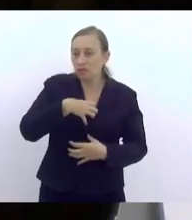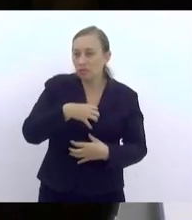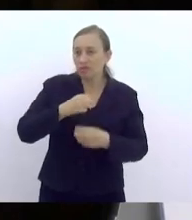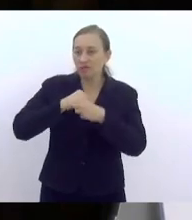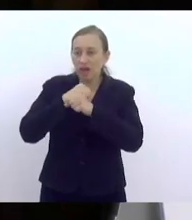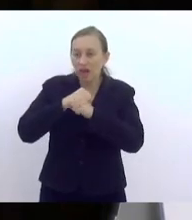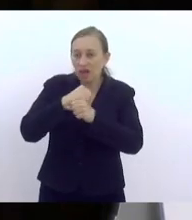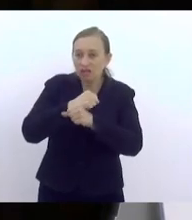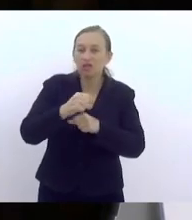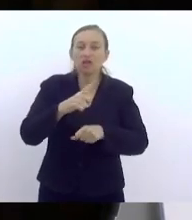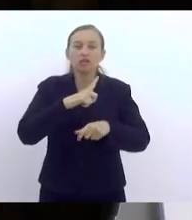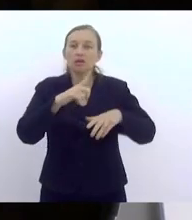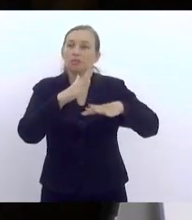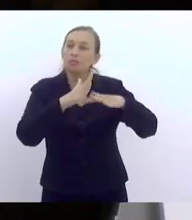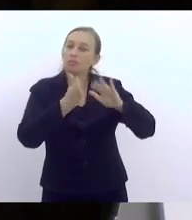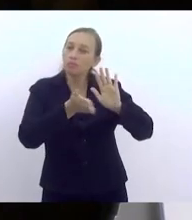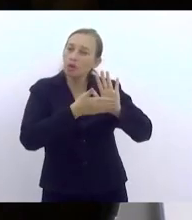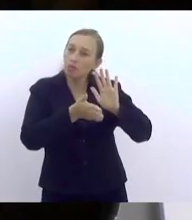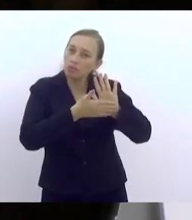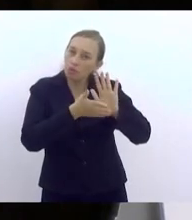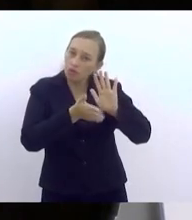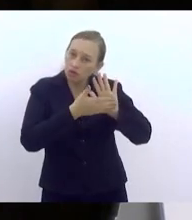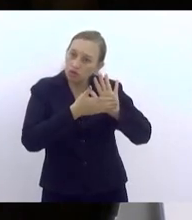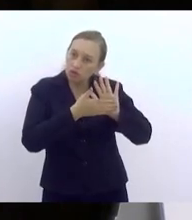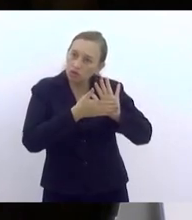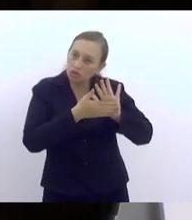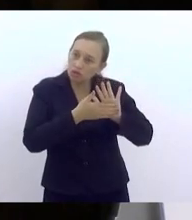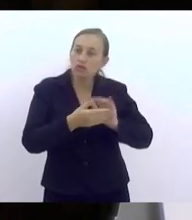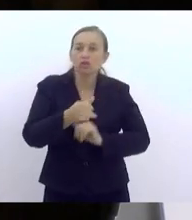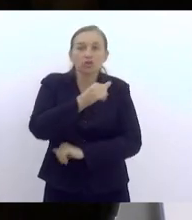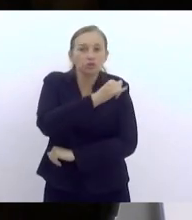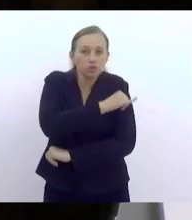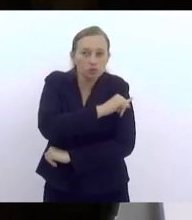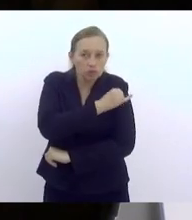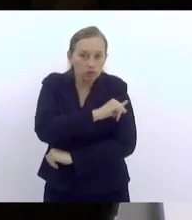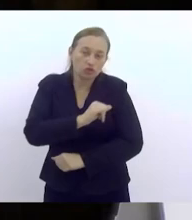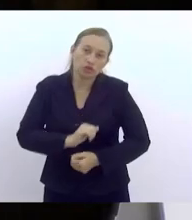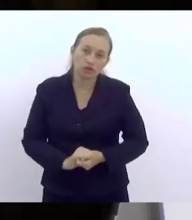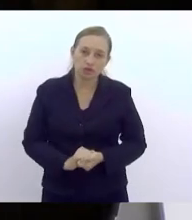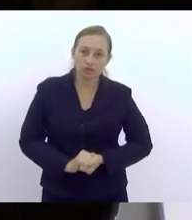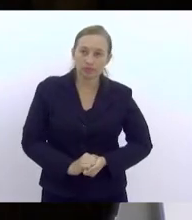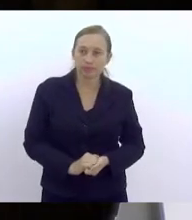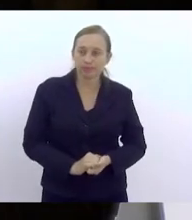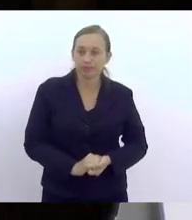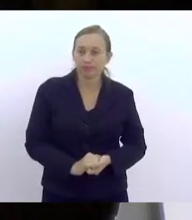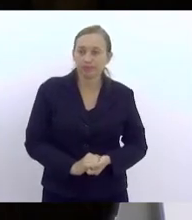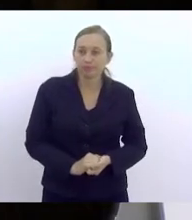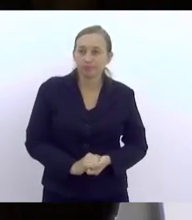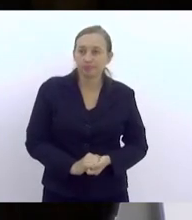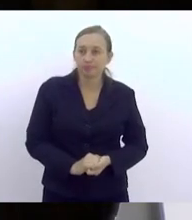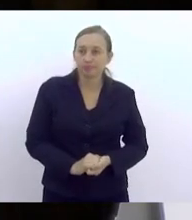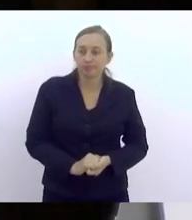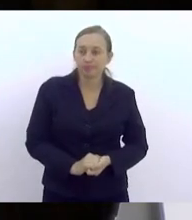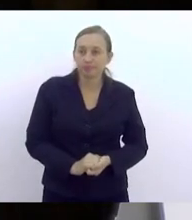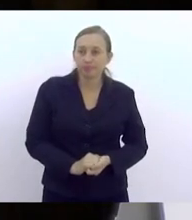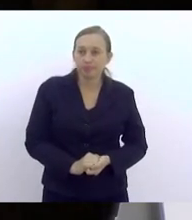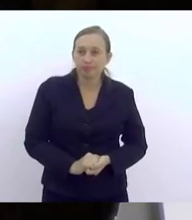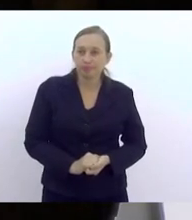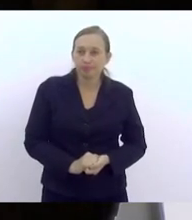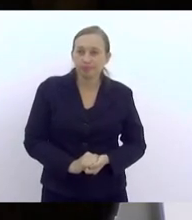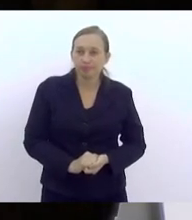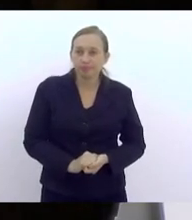Existem propostas que são operacionalizáveis no Rio de Janeiro sobre, que envolva